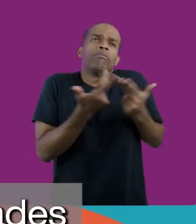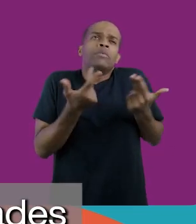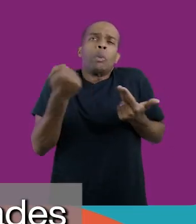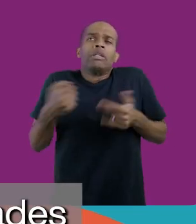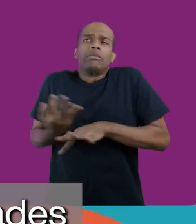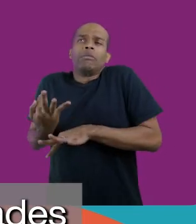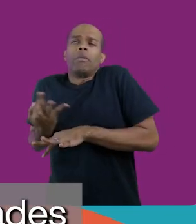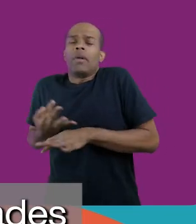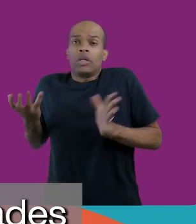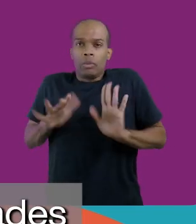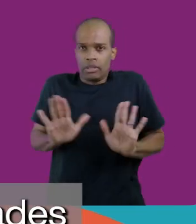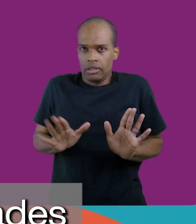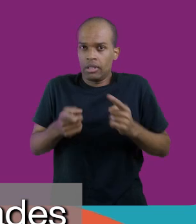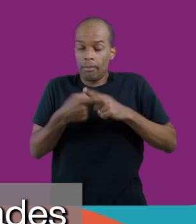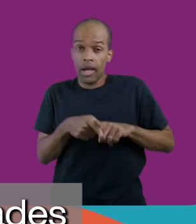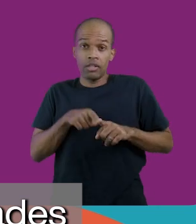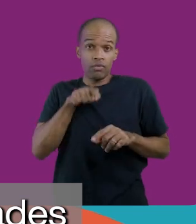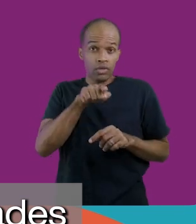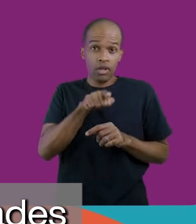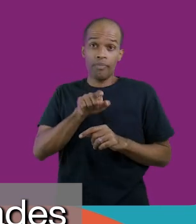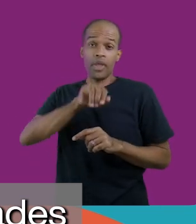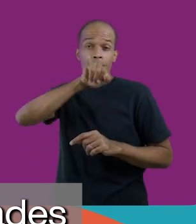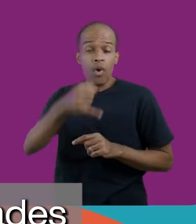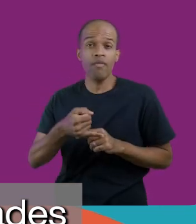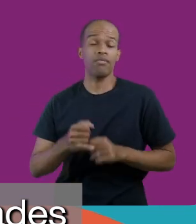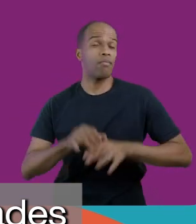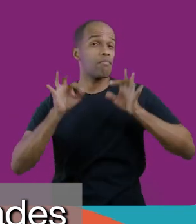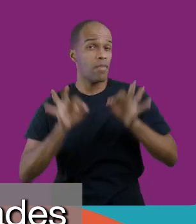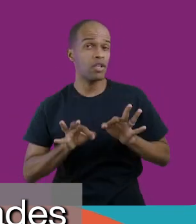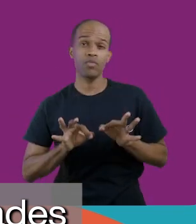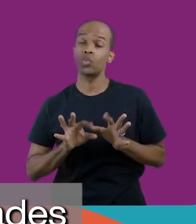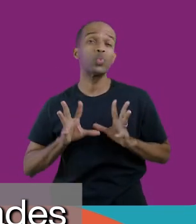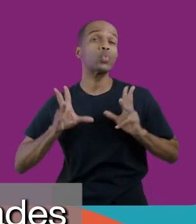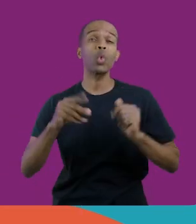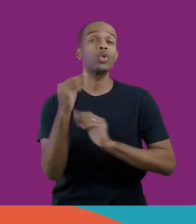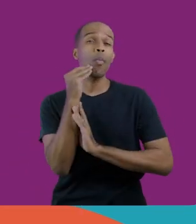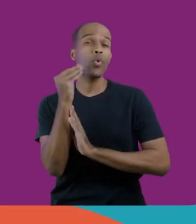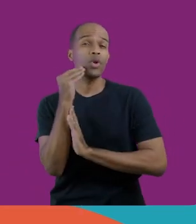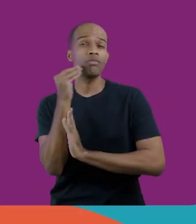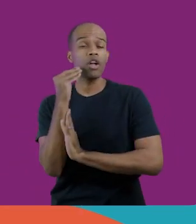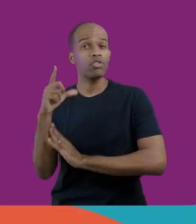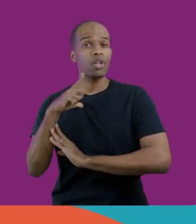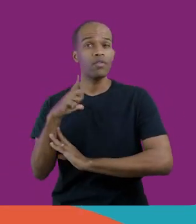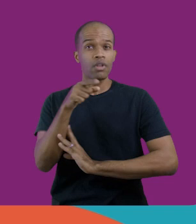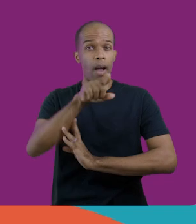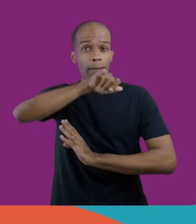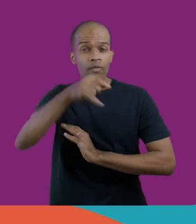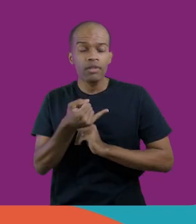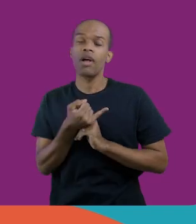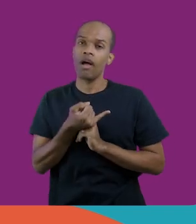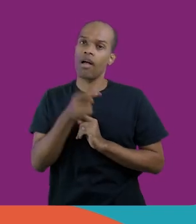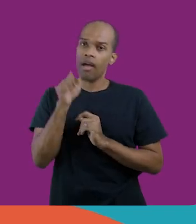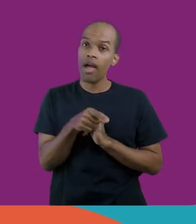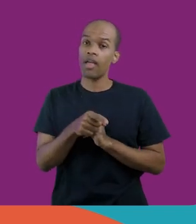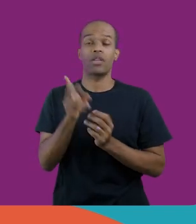mas você aproveitar plenamente oportunidades que aparecem na sua